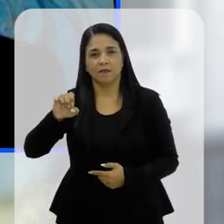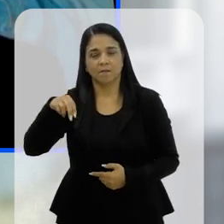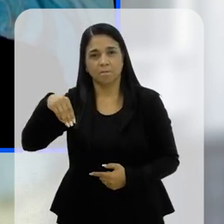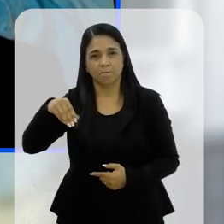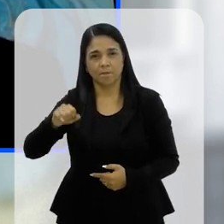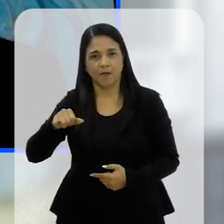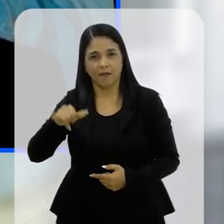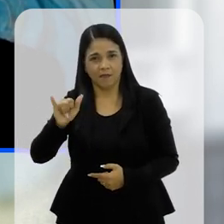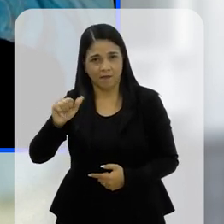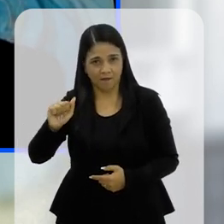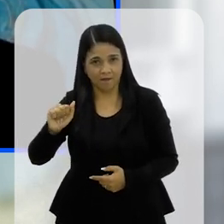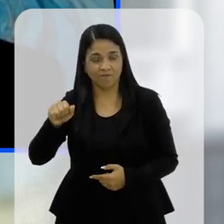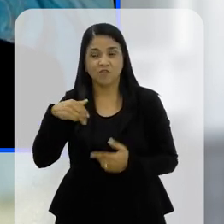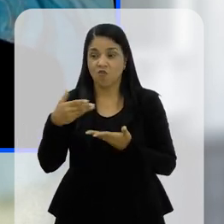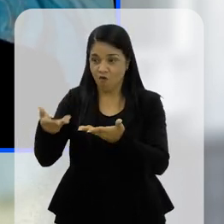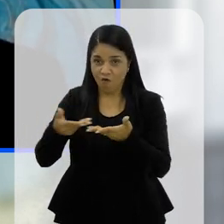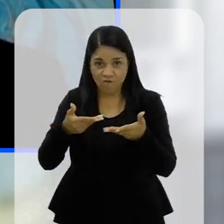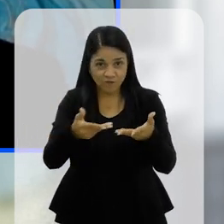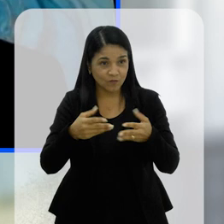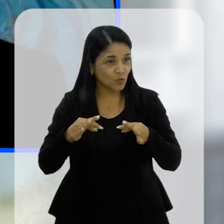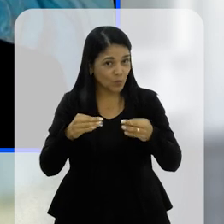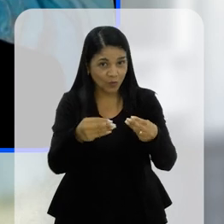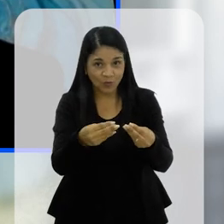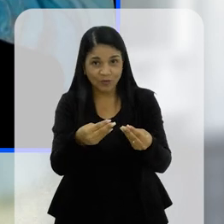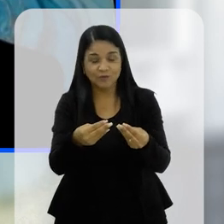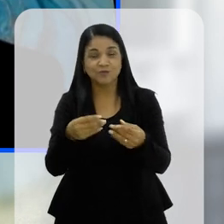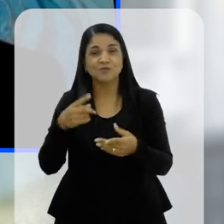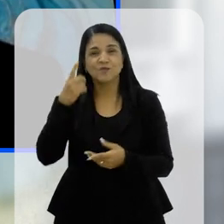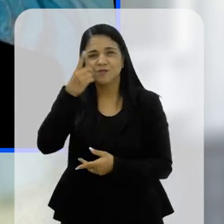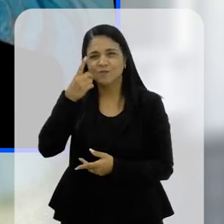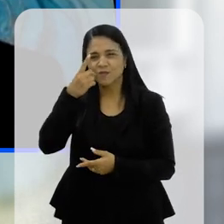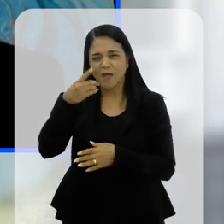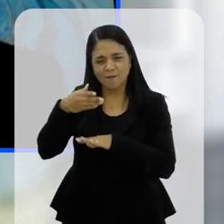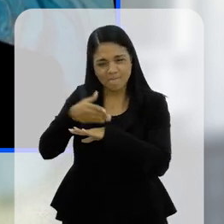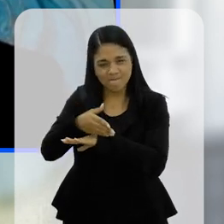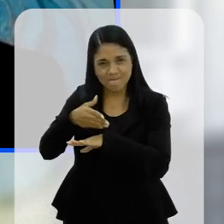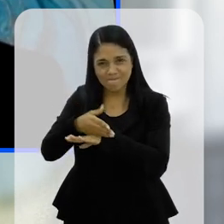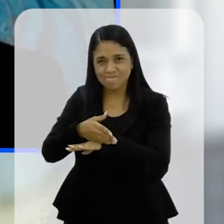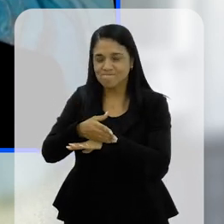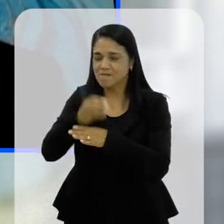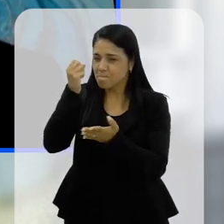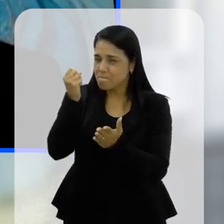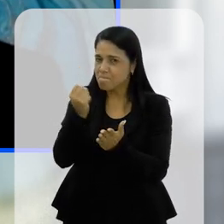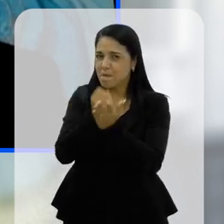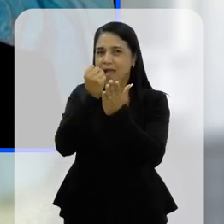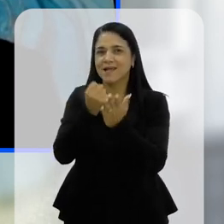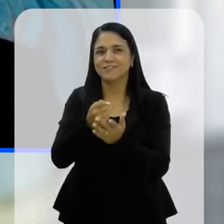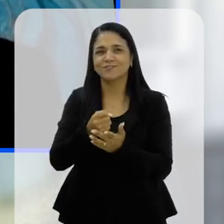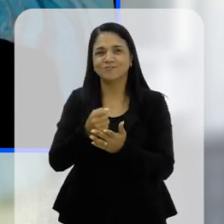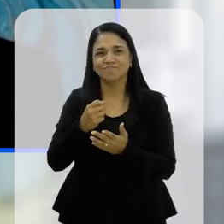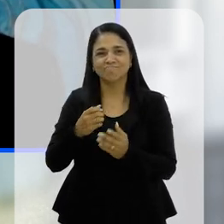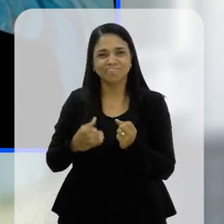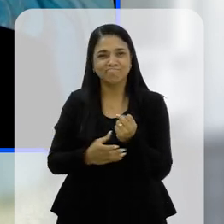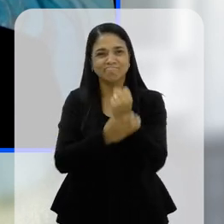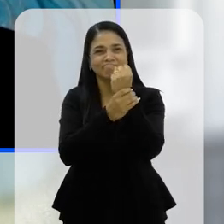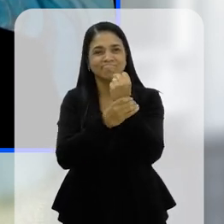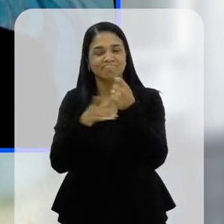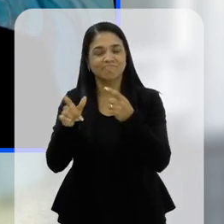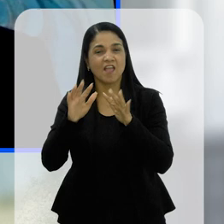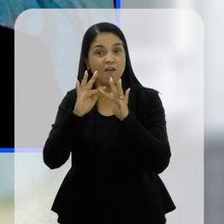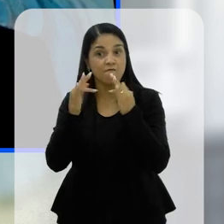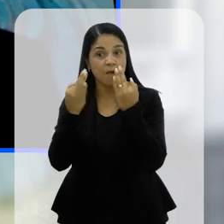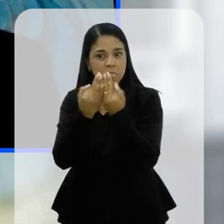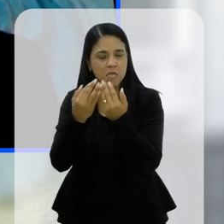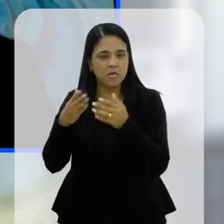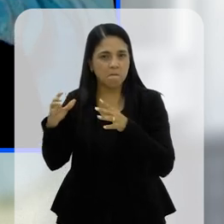todos vocês já estão convidados, o nosso deputado é presença marcante e garantida, vai